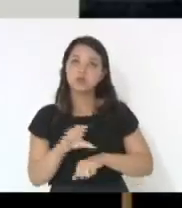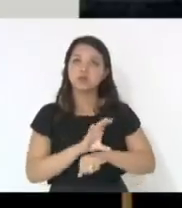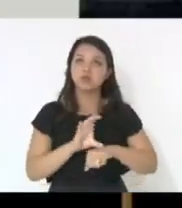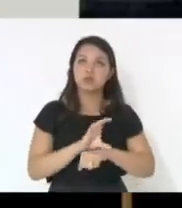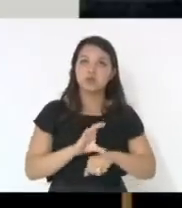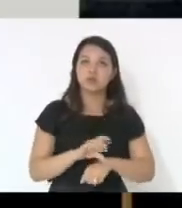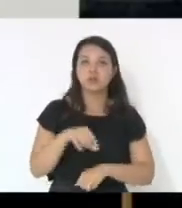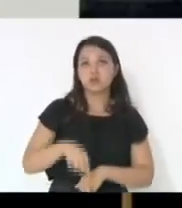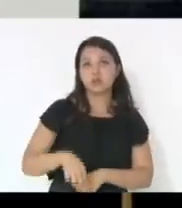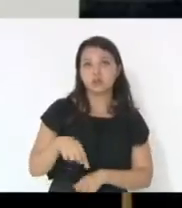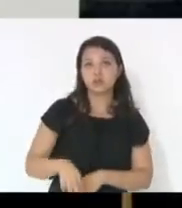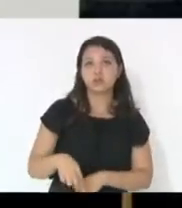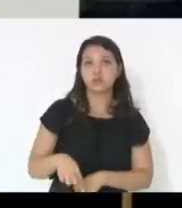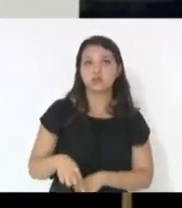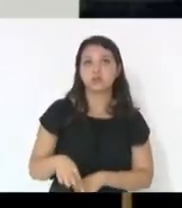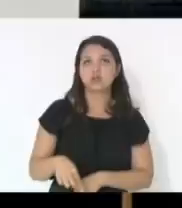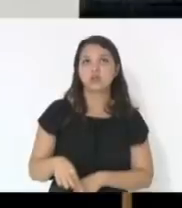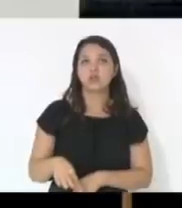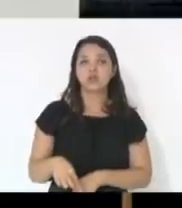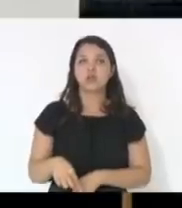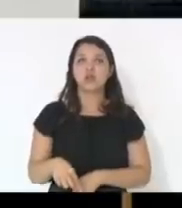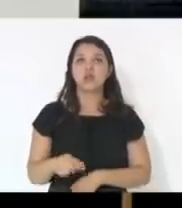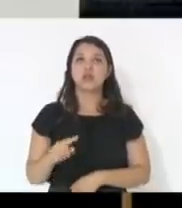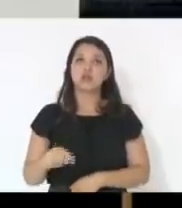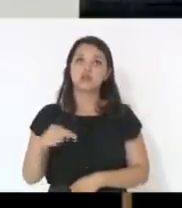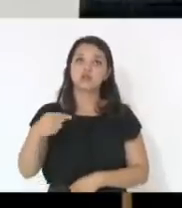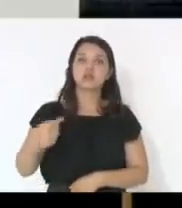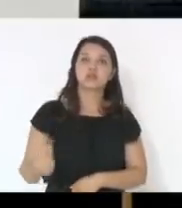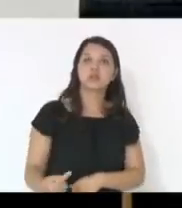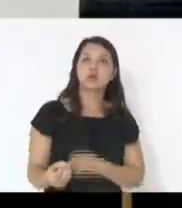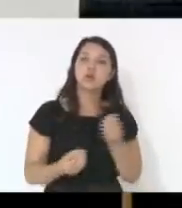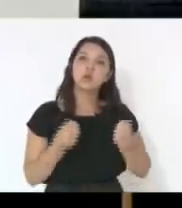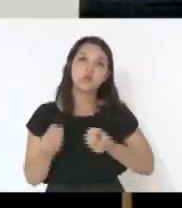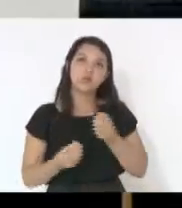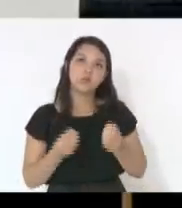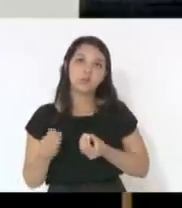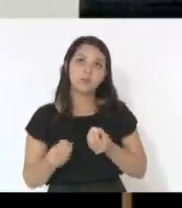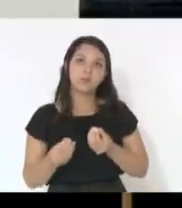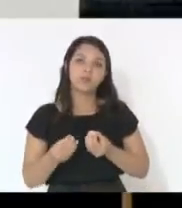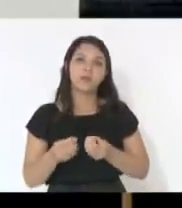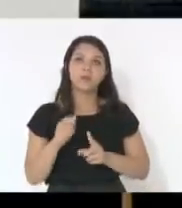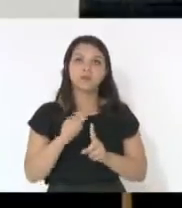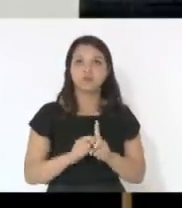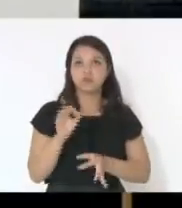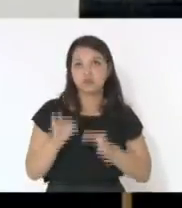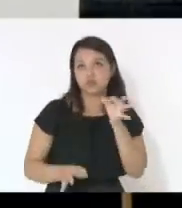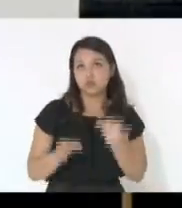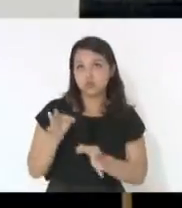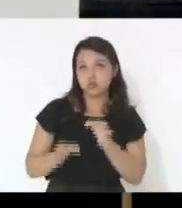forma. A discussão a posteriori no Judiciário...